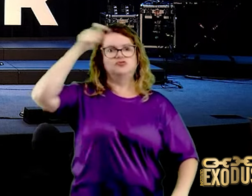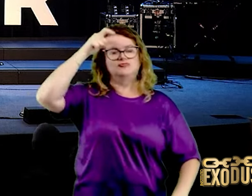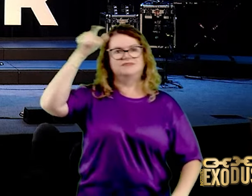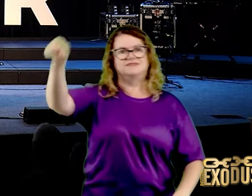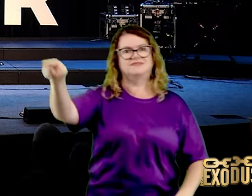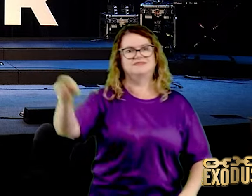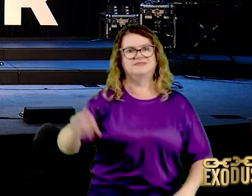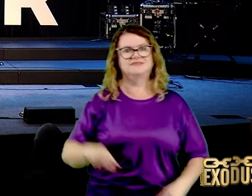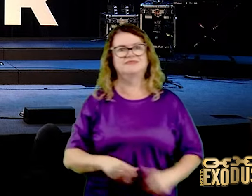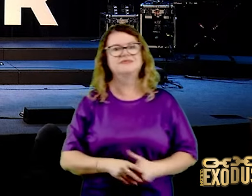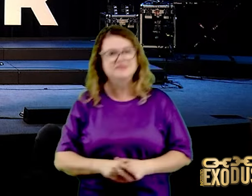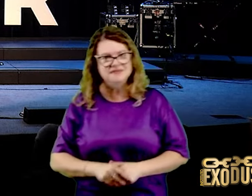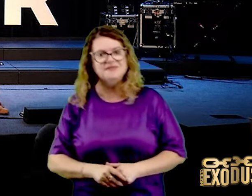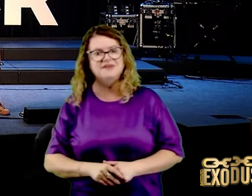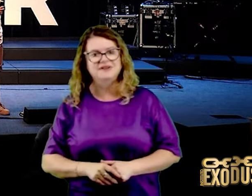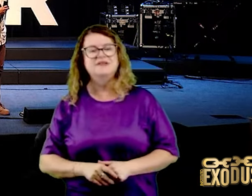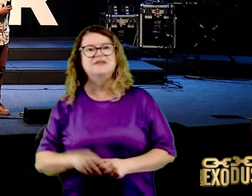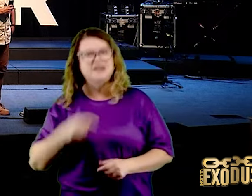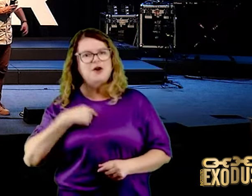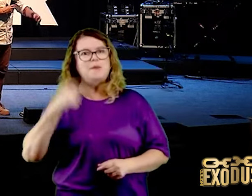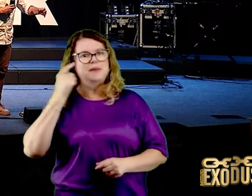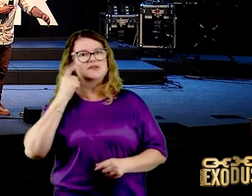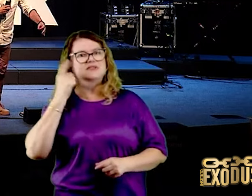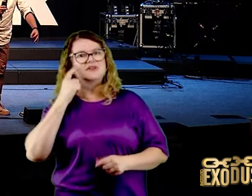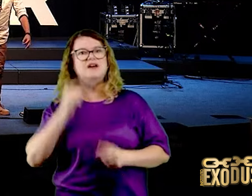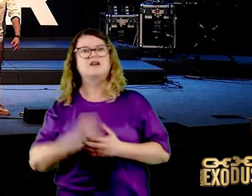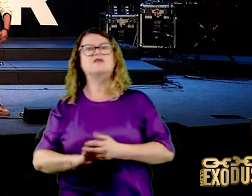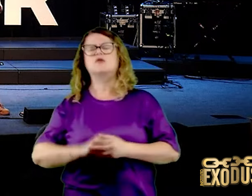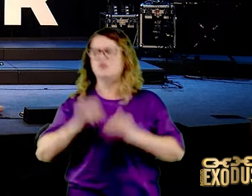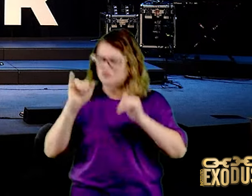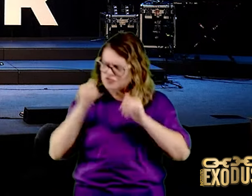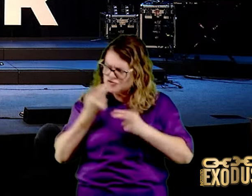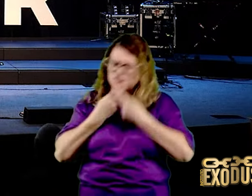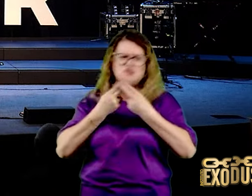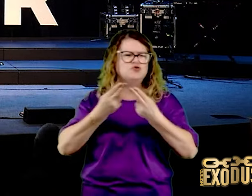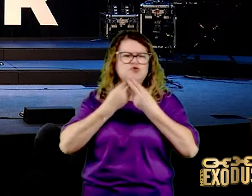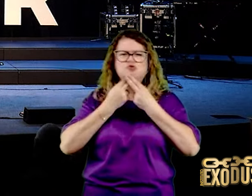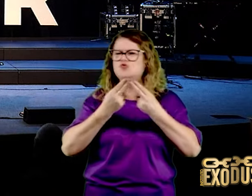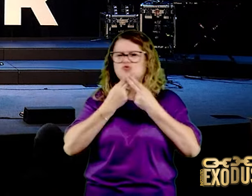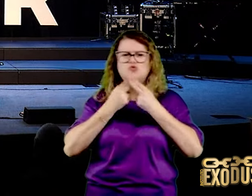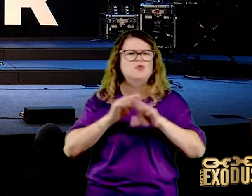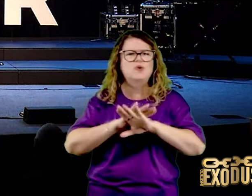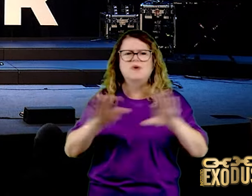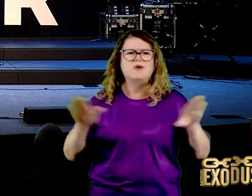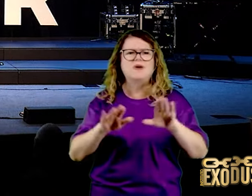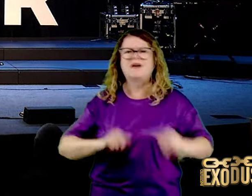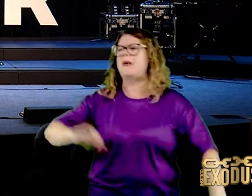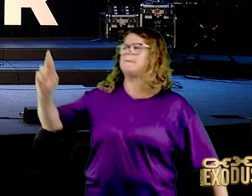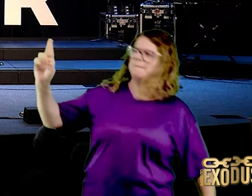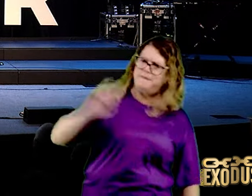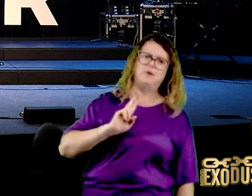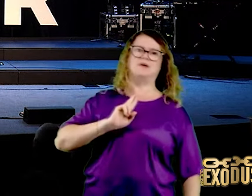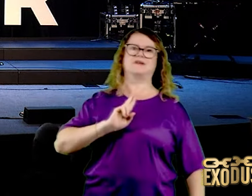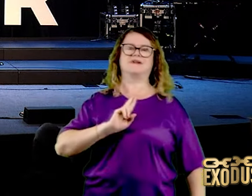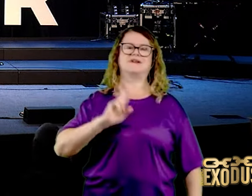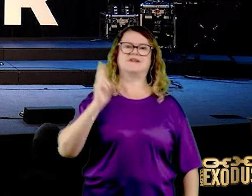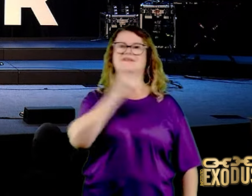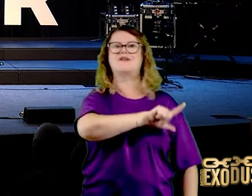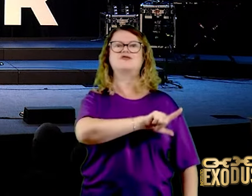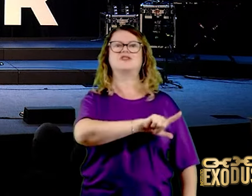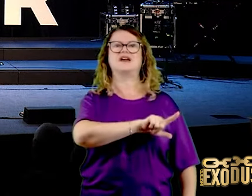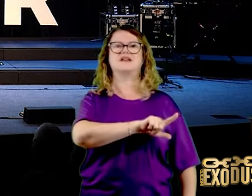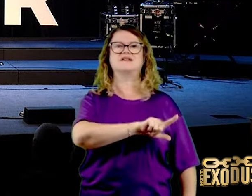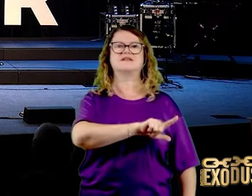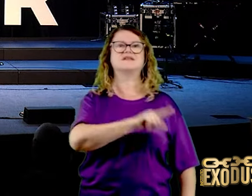Vou fazer isso aí, eu vou jejuar. A resposta é imediata, é insuportável,